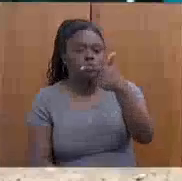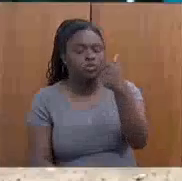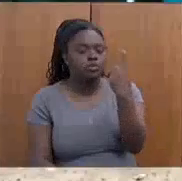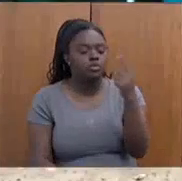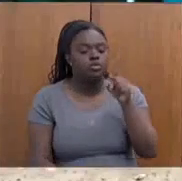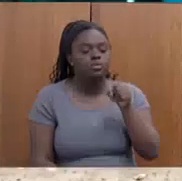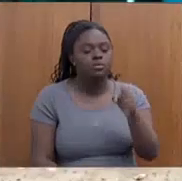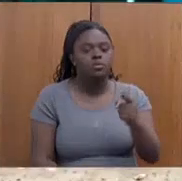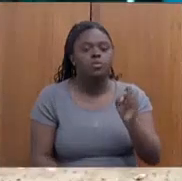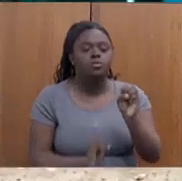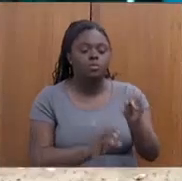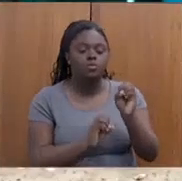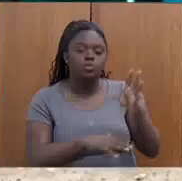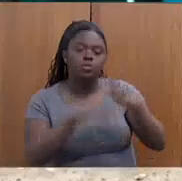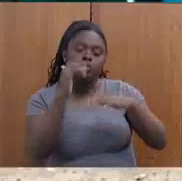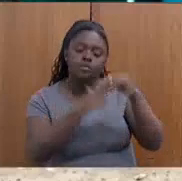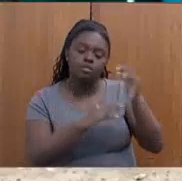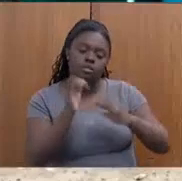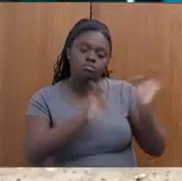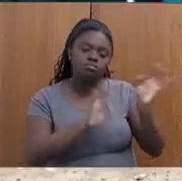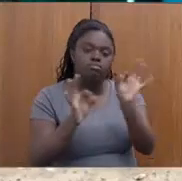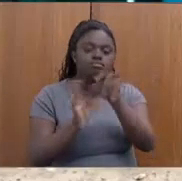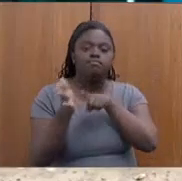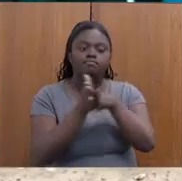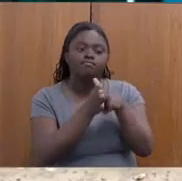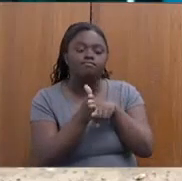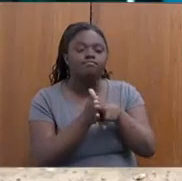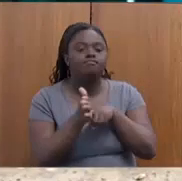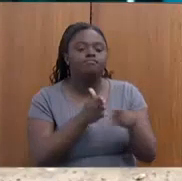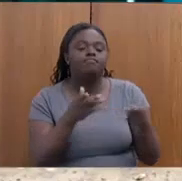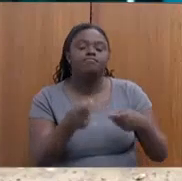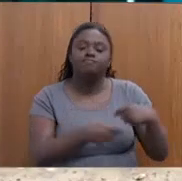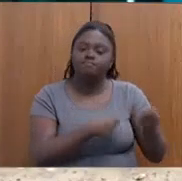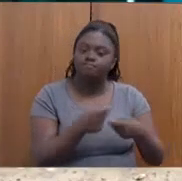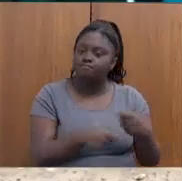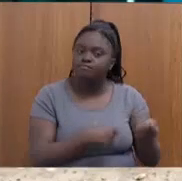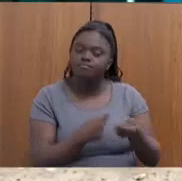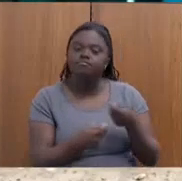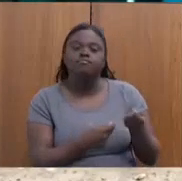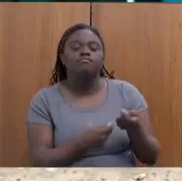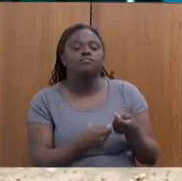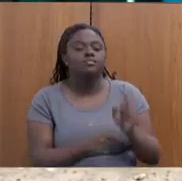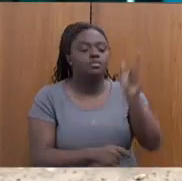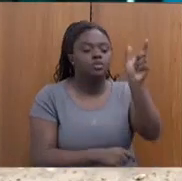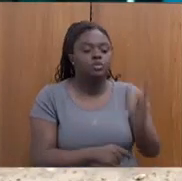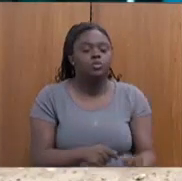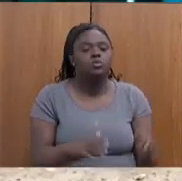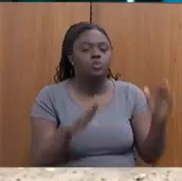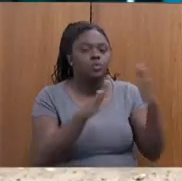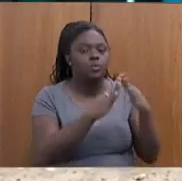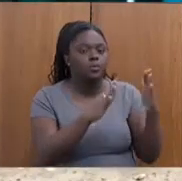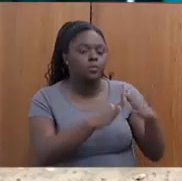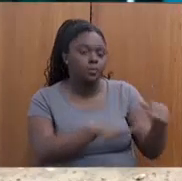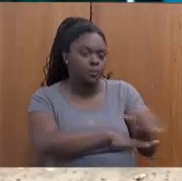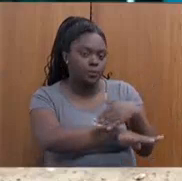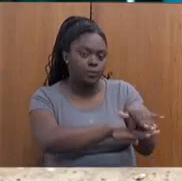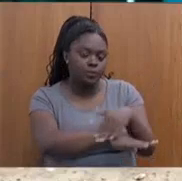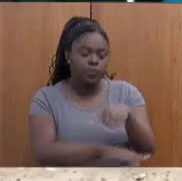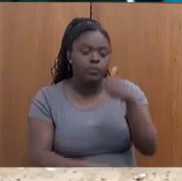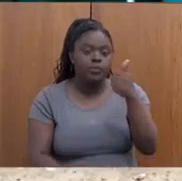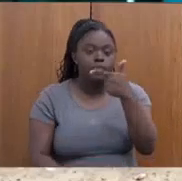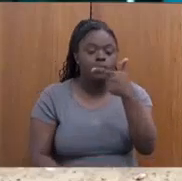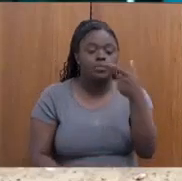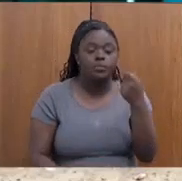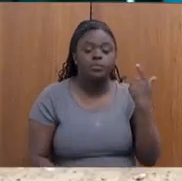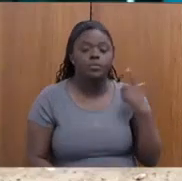profissional, organização e gestão de empreendimentos econômicos solidários para pessoas em situação de rua. 120 atendidos